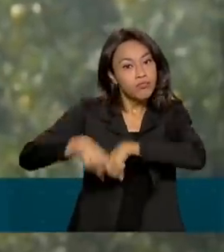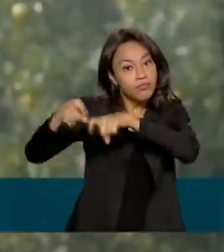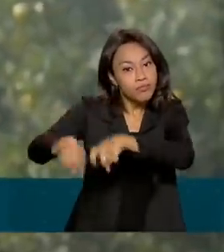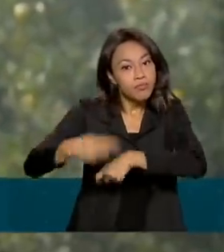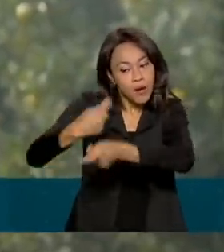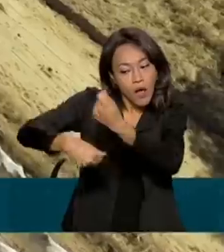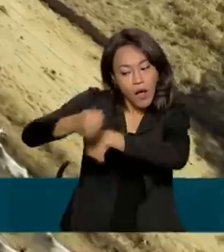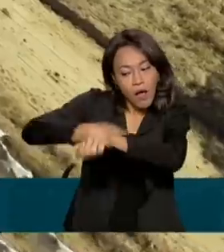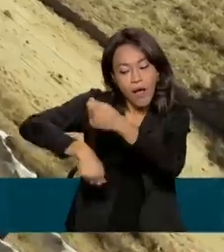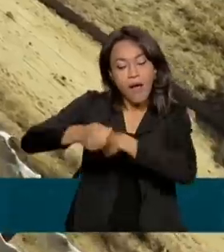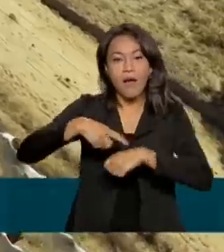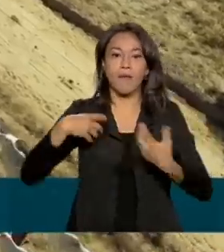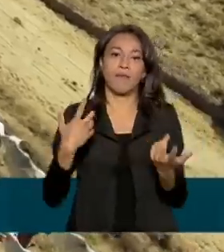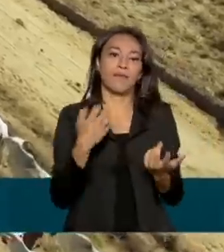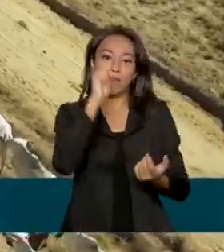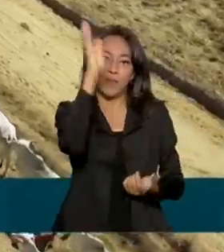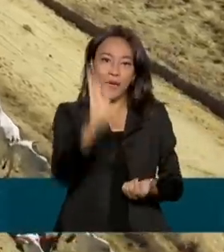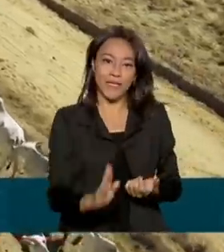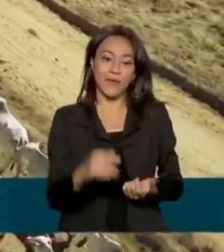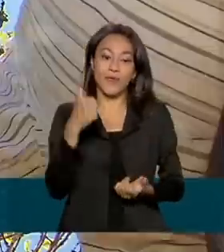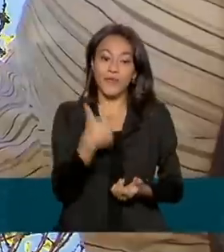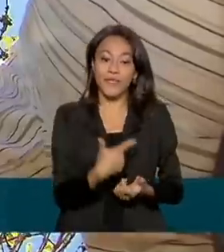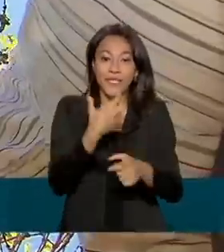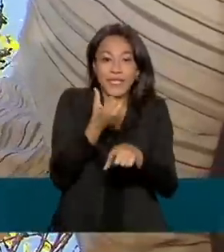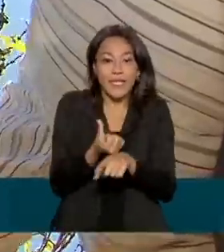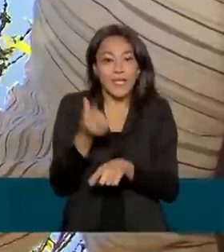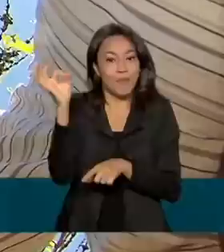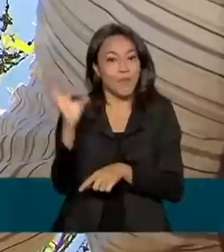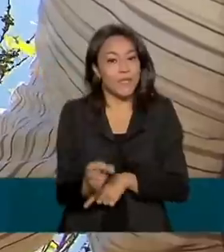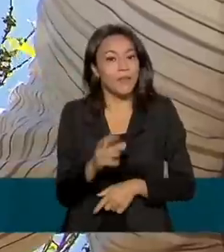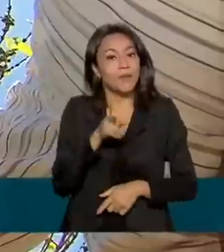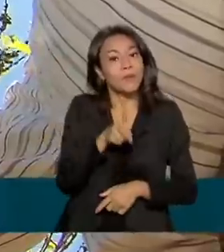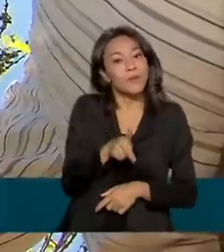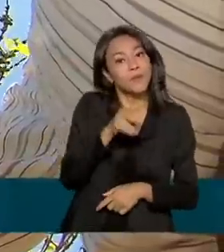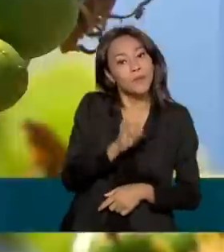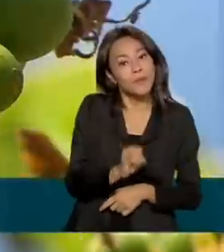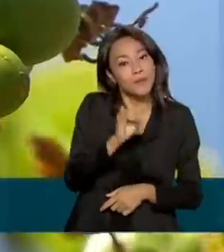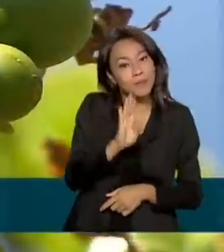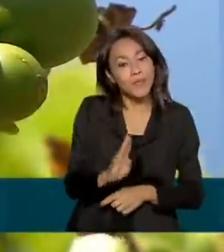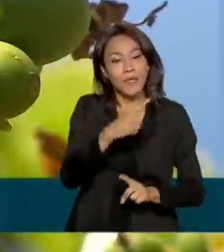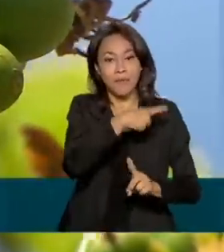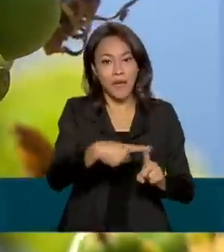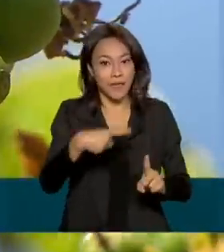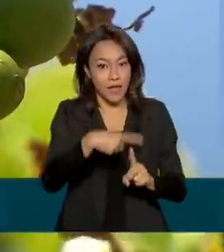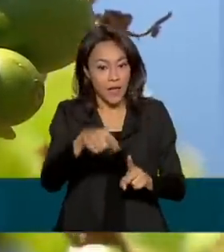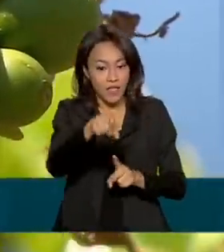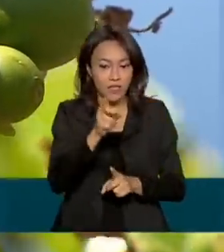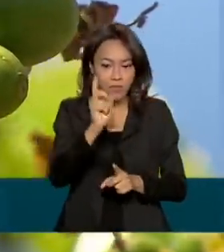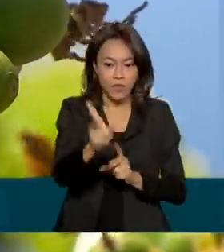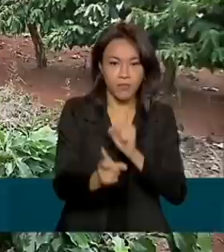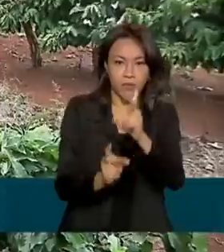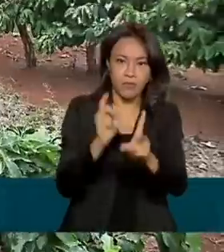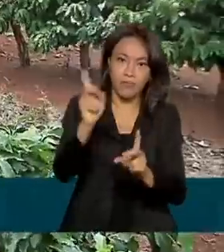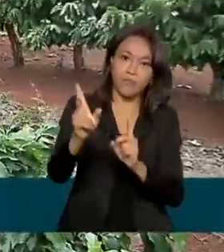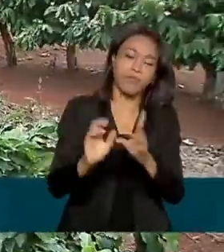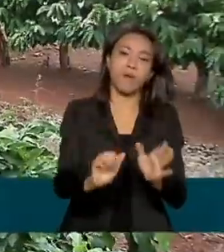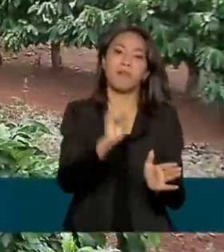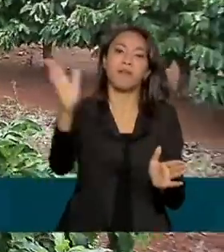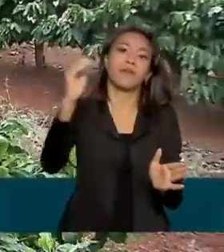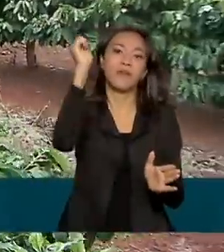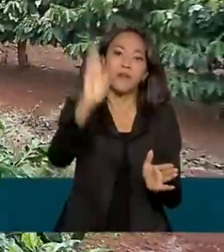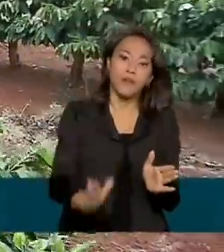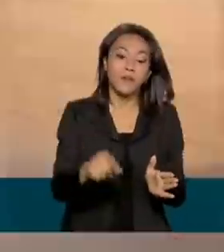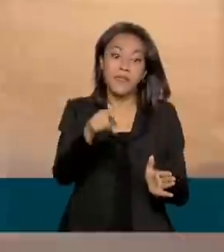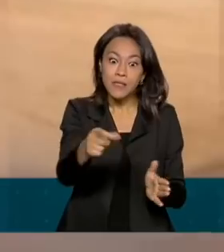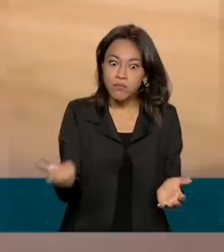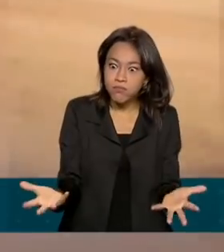corresponde a cerca de 26% do produto interno bruto e metade das exportações brasileiras. Tanta riqueza